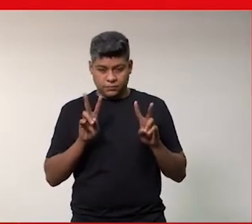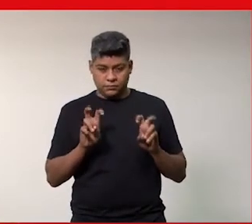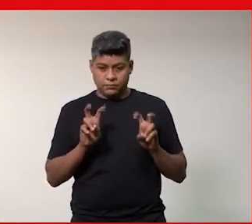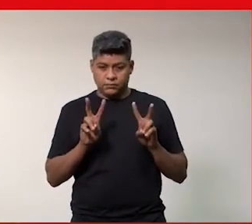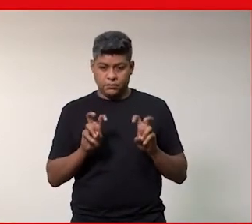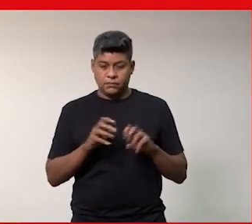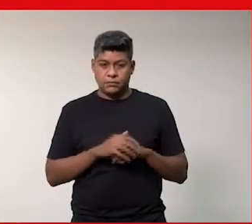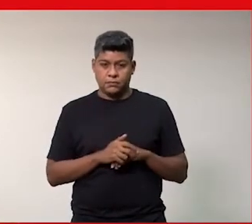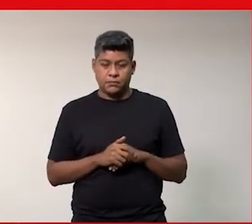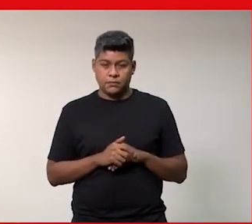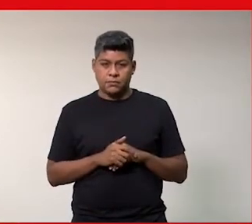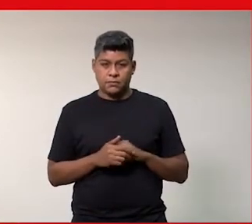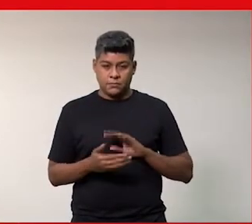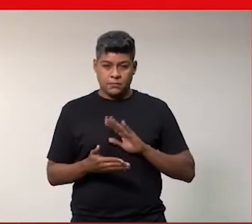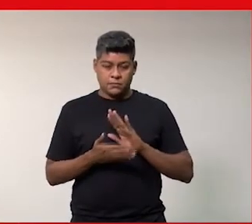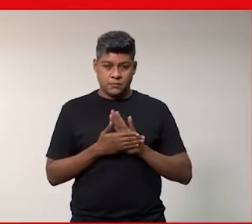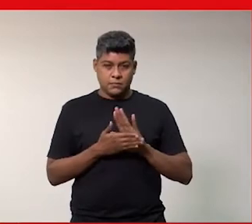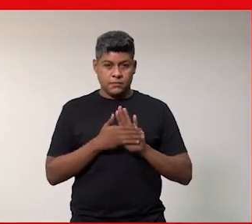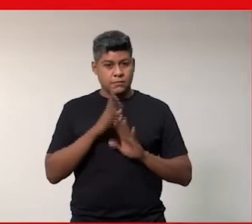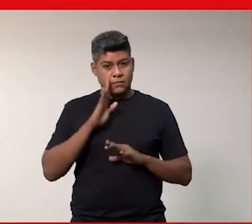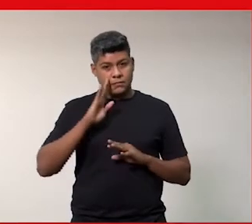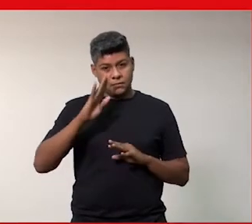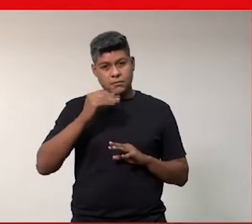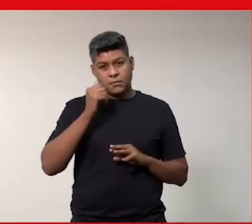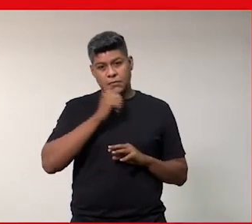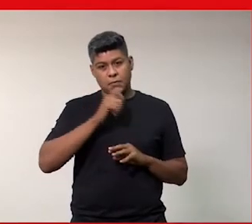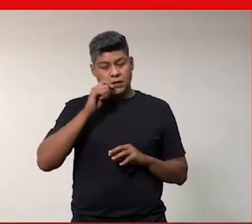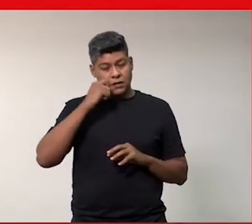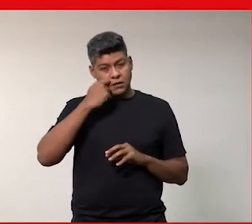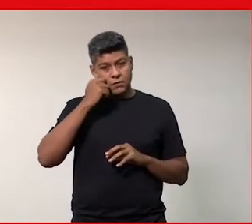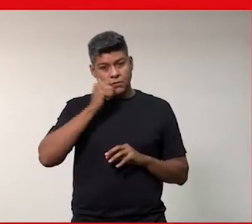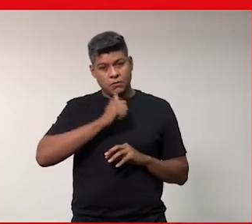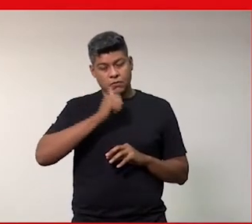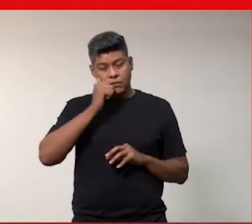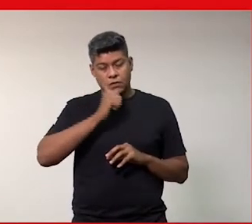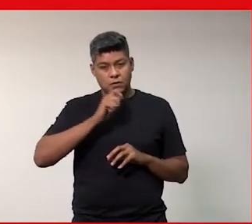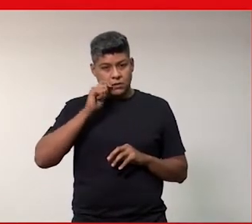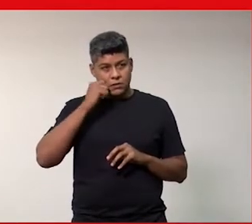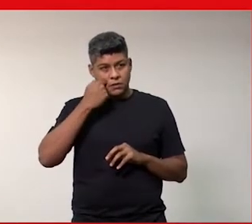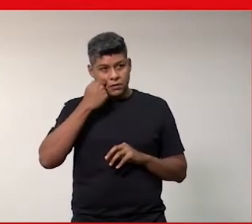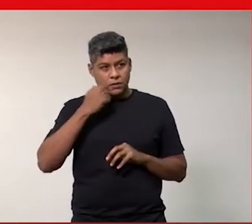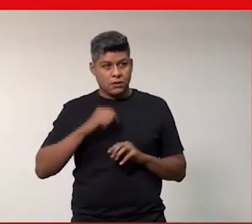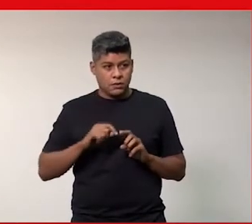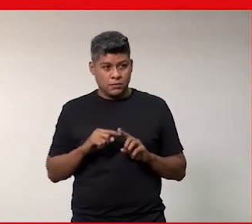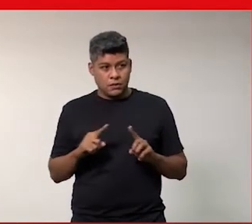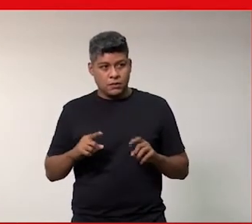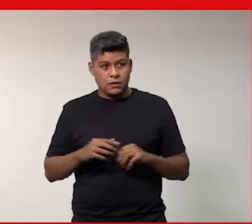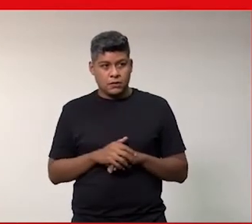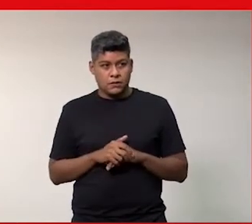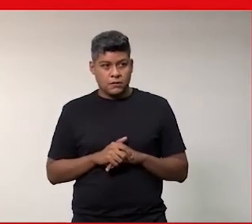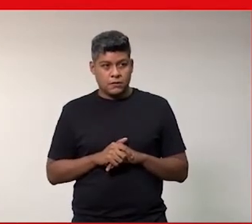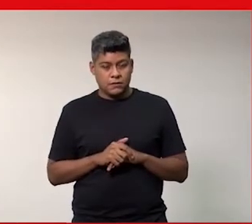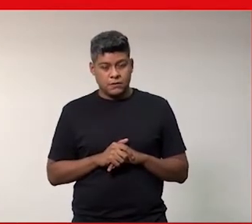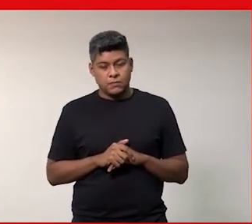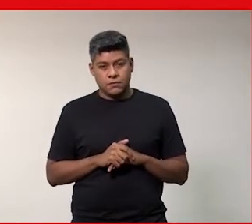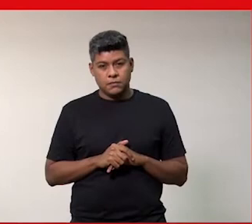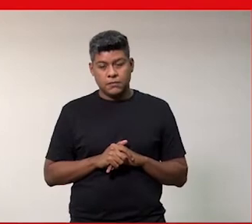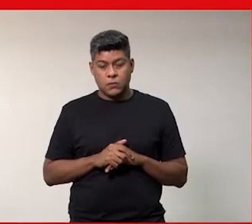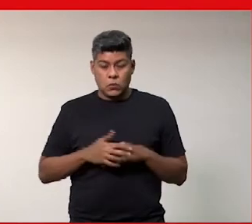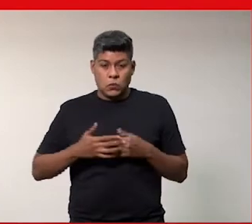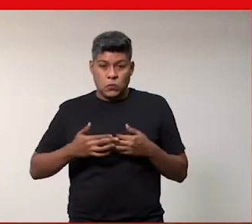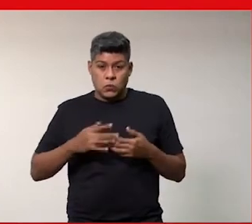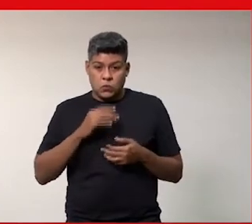sobre a questão principalmente das mulheres negras das meninas negras e acabou que enfim é muito